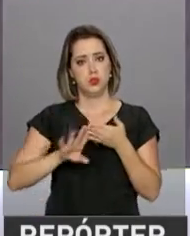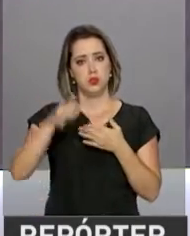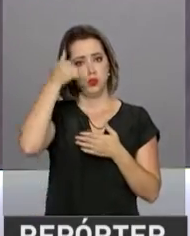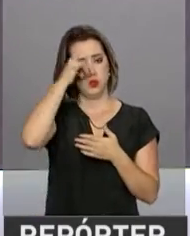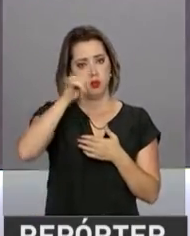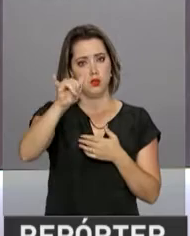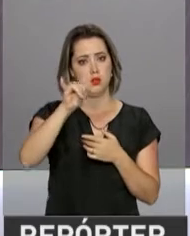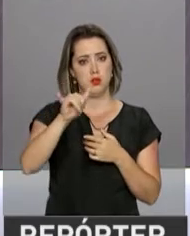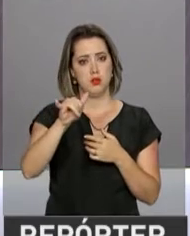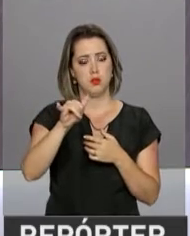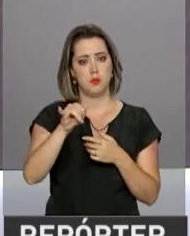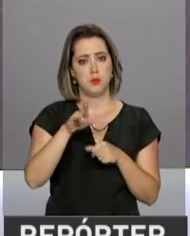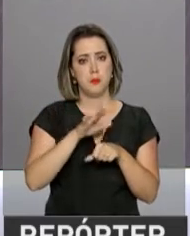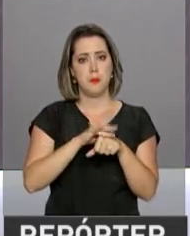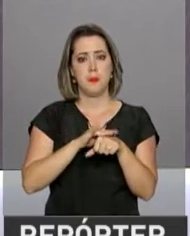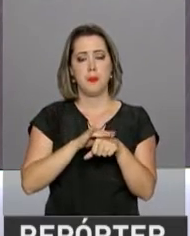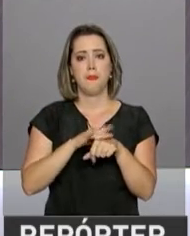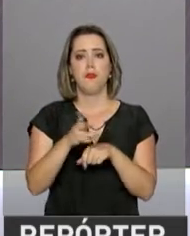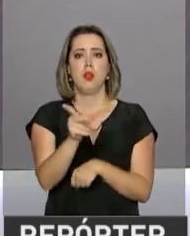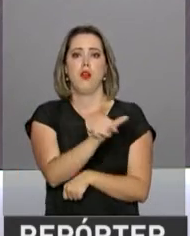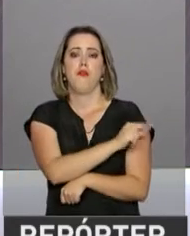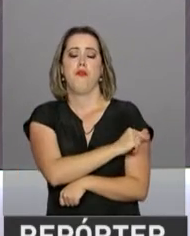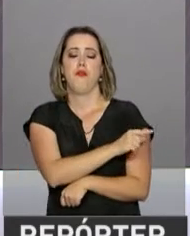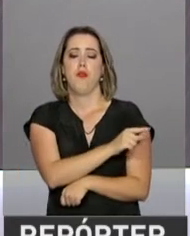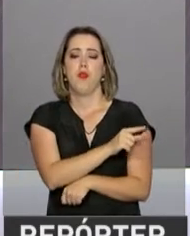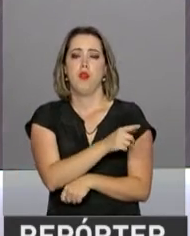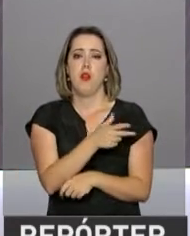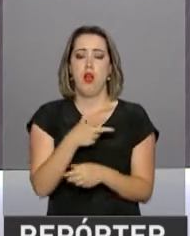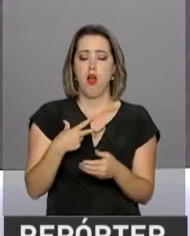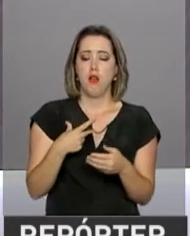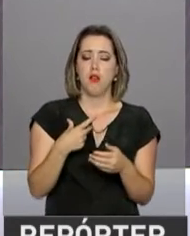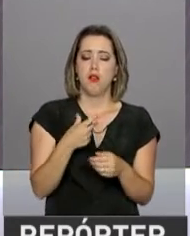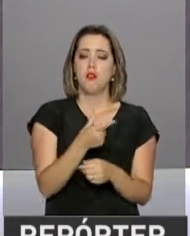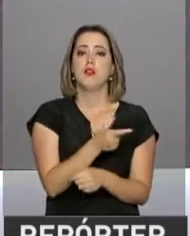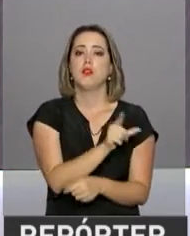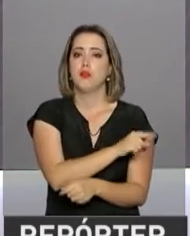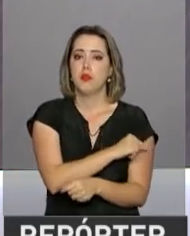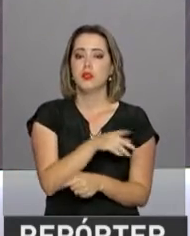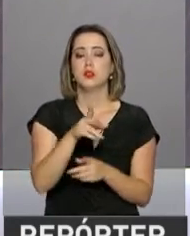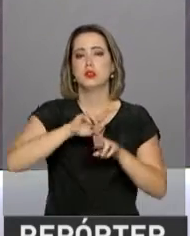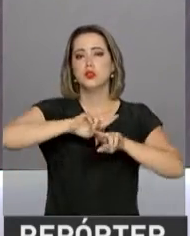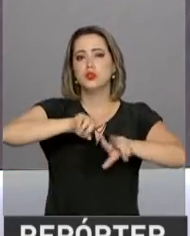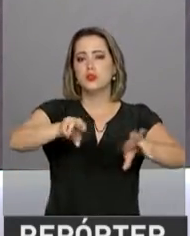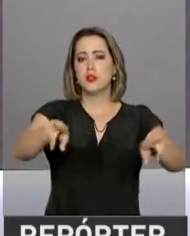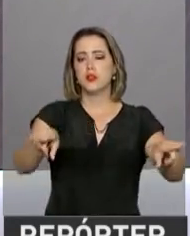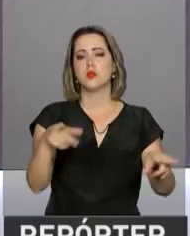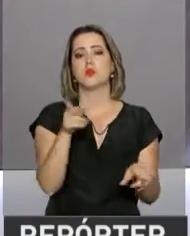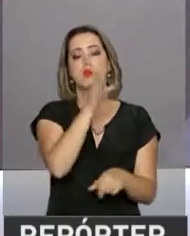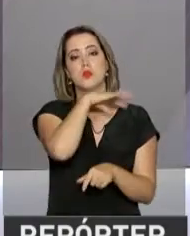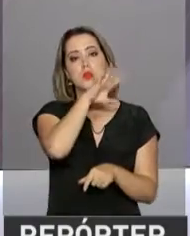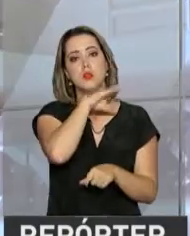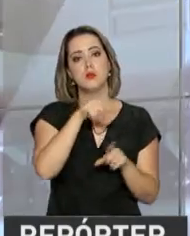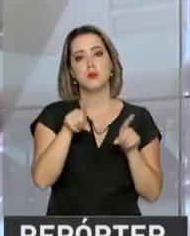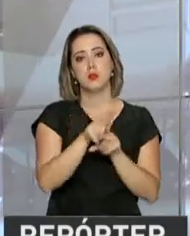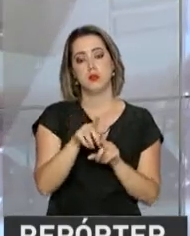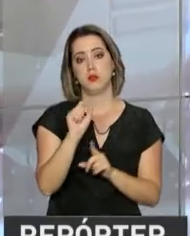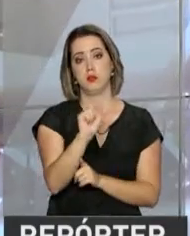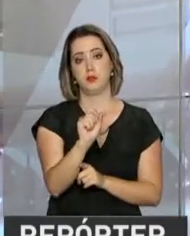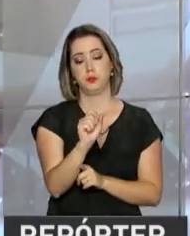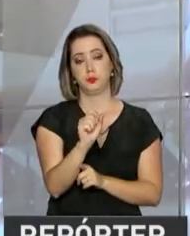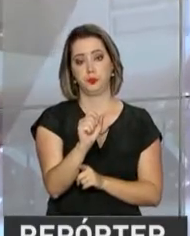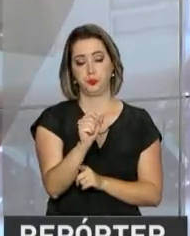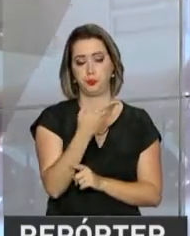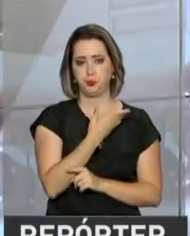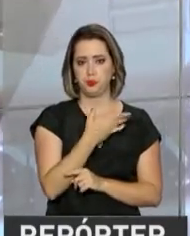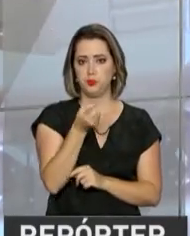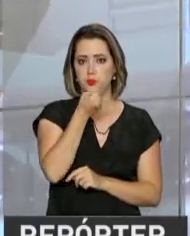a febre aftosa, uma infecção altamente contagiosa que afeta animais bovinos, caprinos e suínos, entre outros. Durante